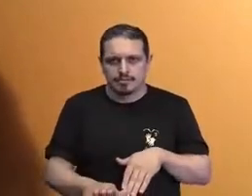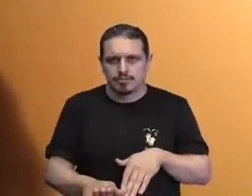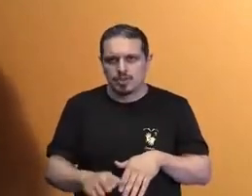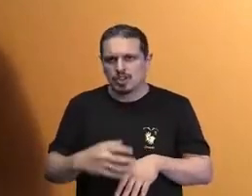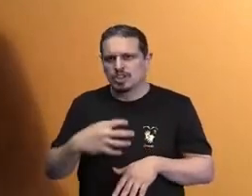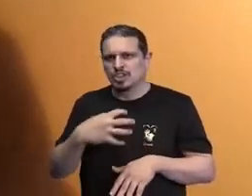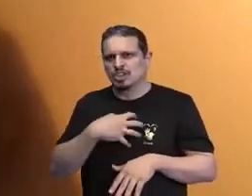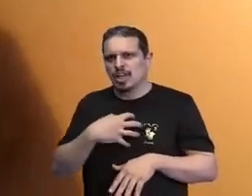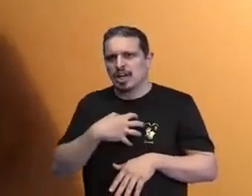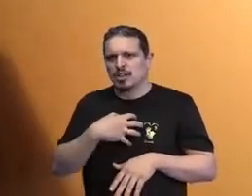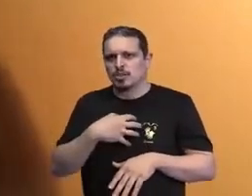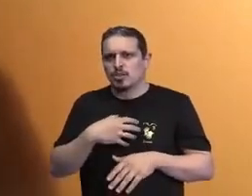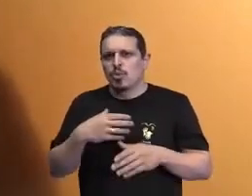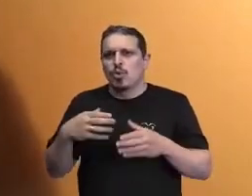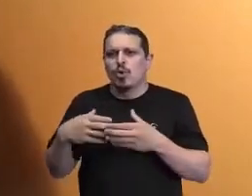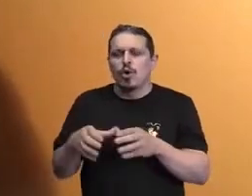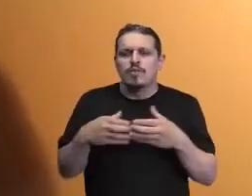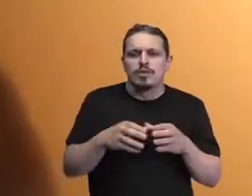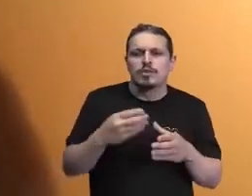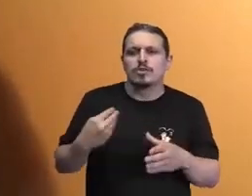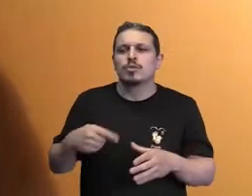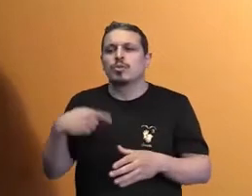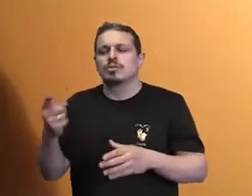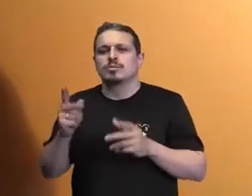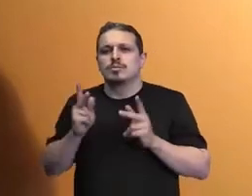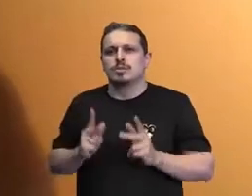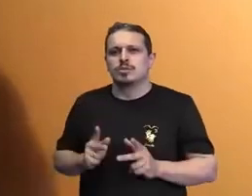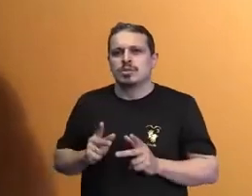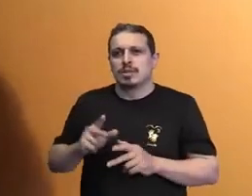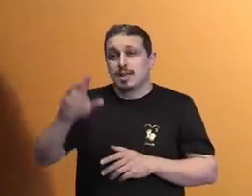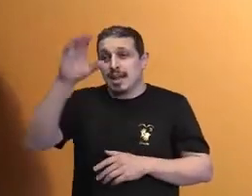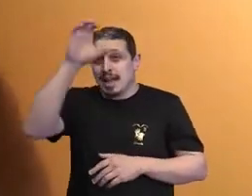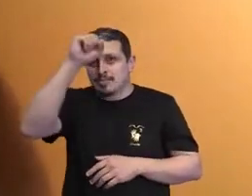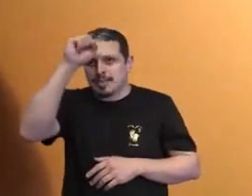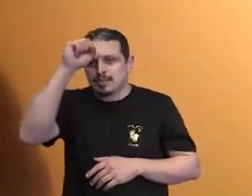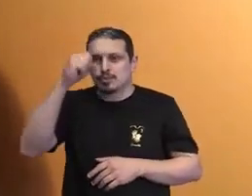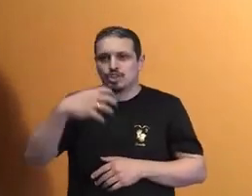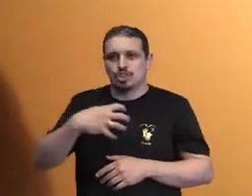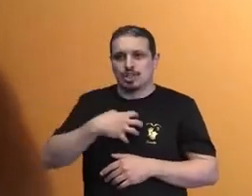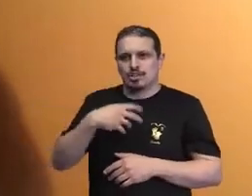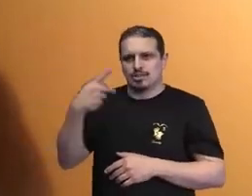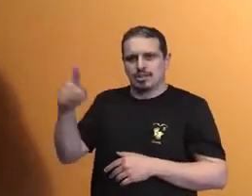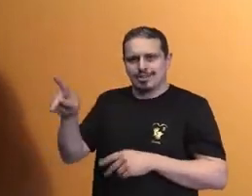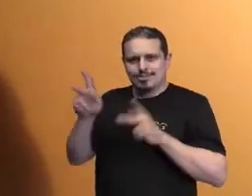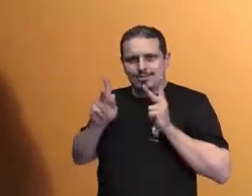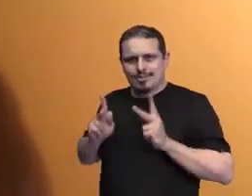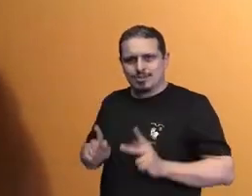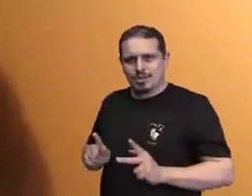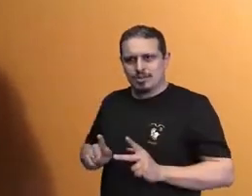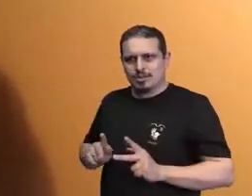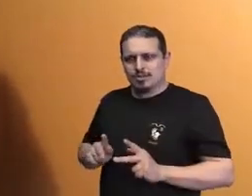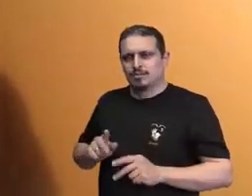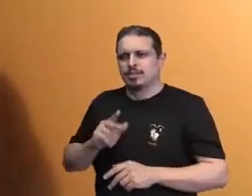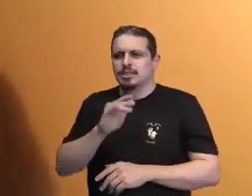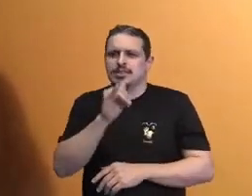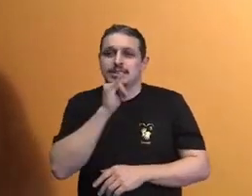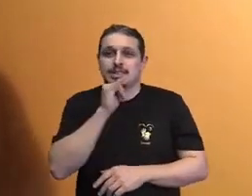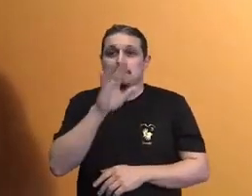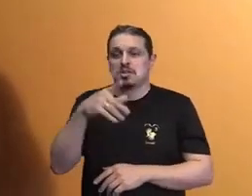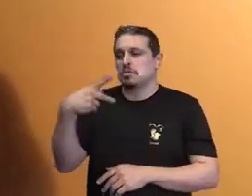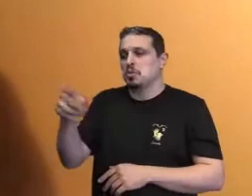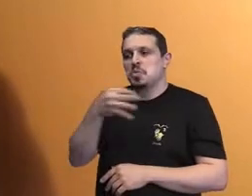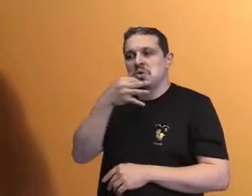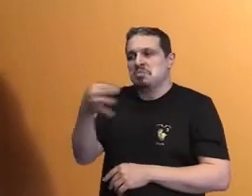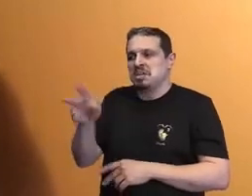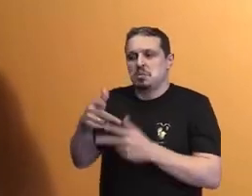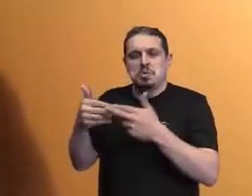elas. Claro que quando nós imaginamos que o impossível não é um fato, ele é apenas uma opinião, significa que,